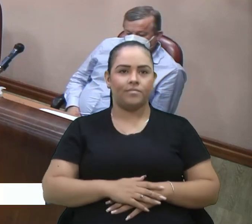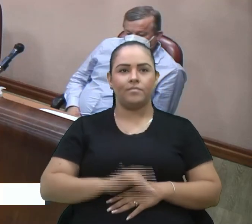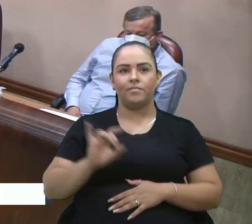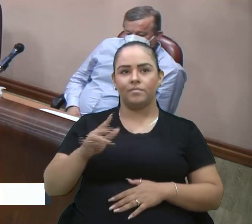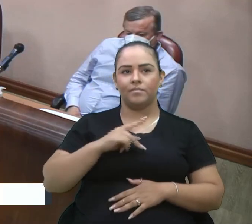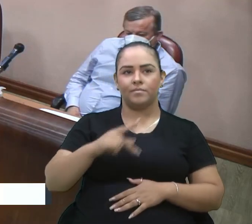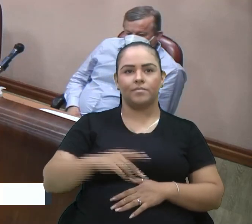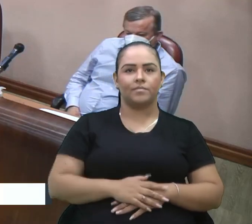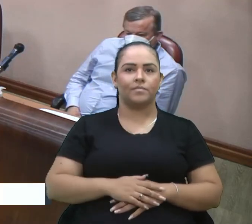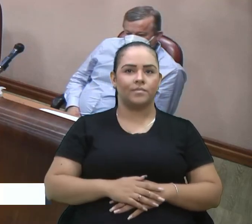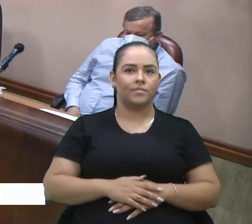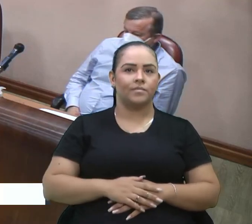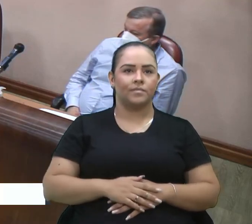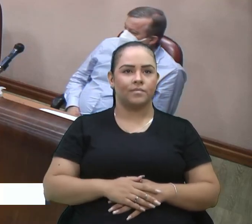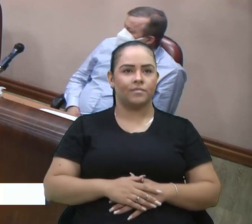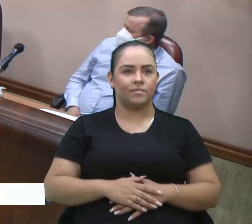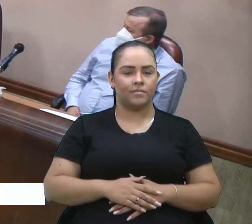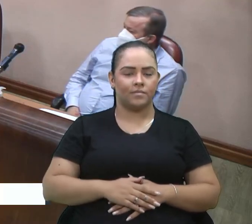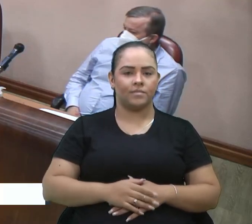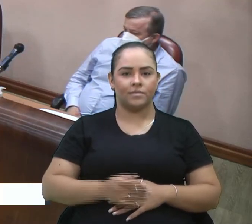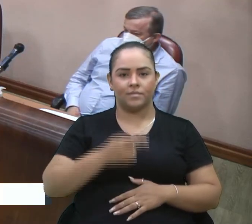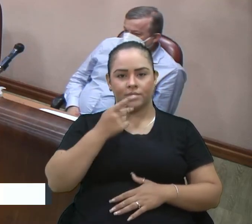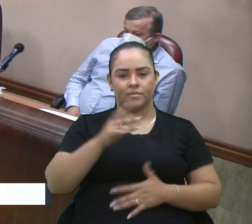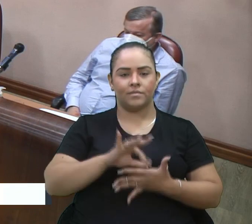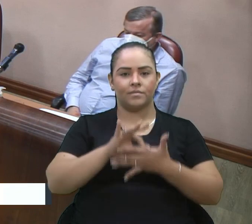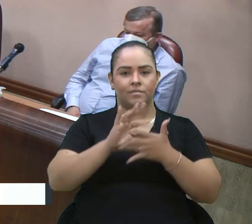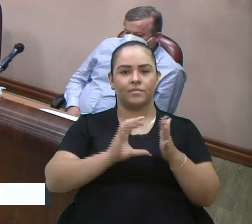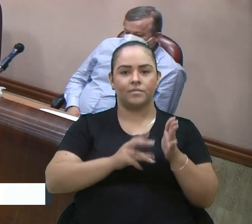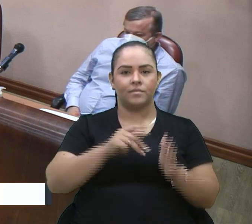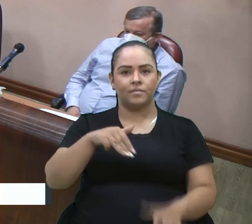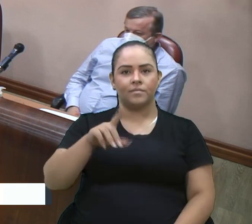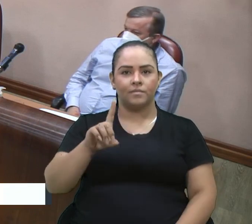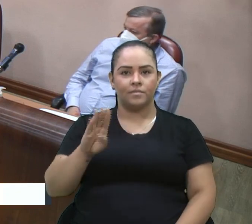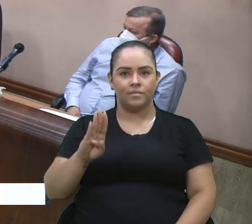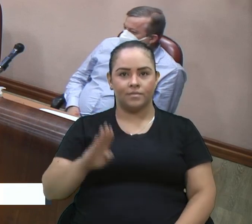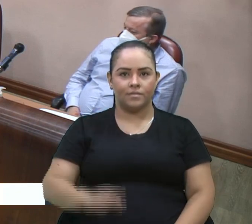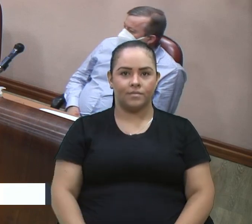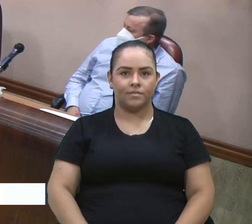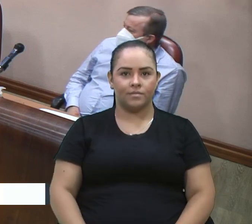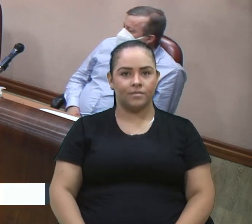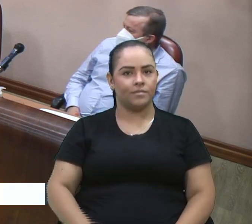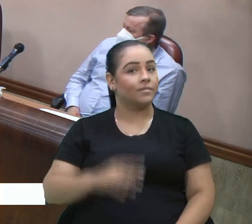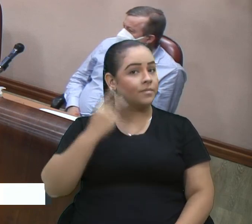Uma declaração de líder à bancada do MDB. Vereadora Gladius.